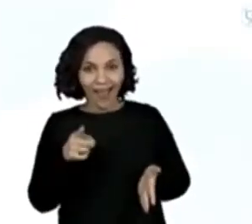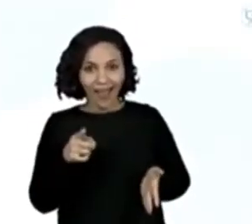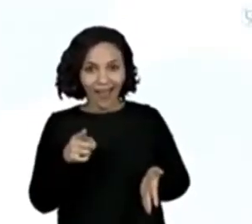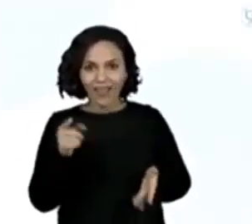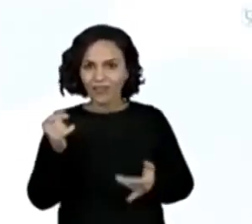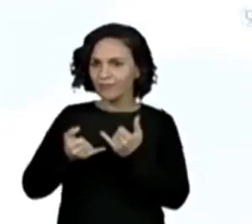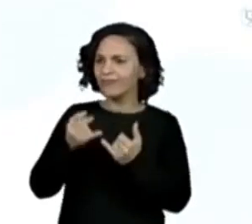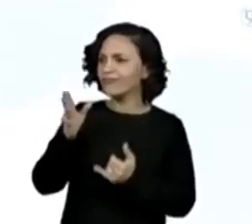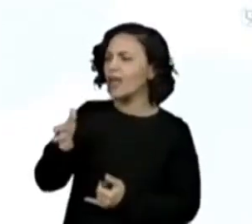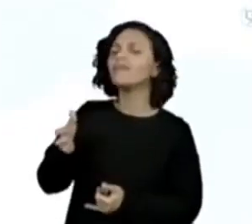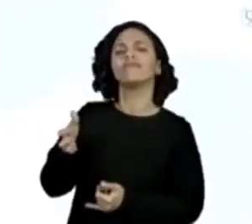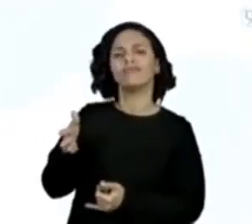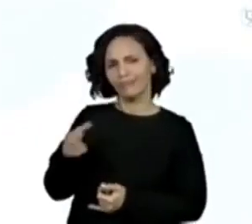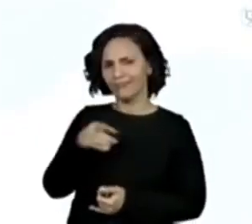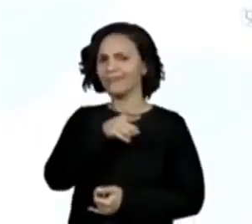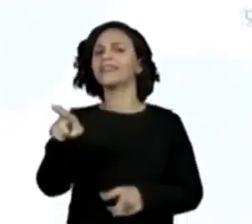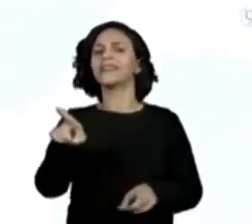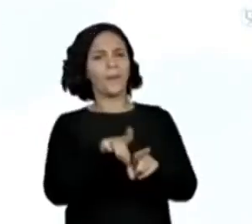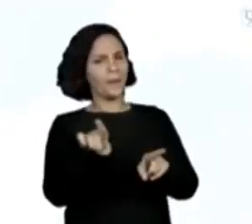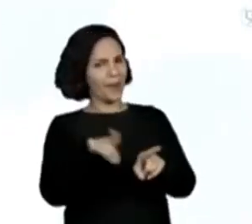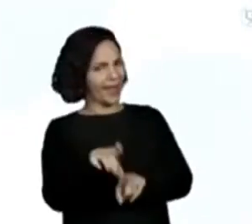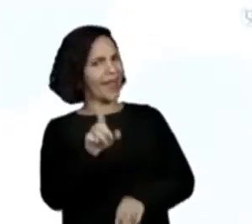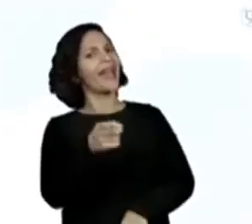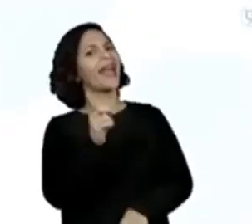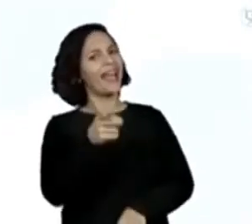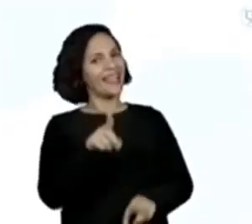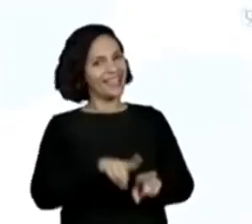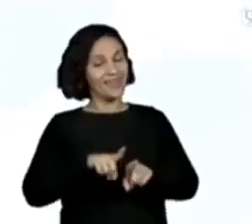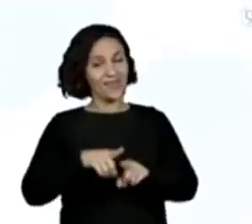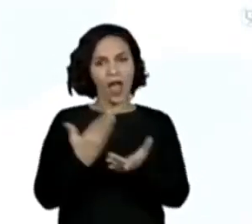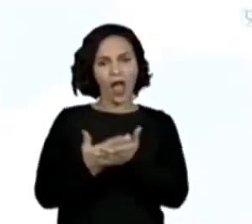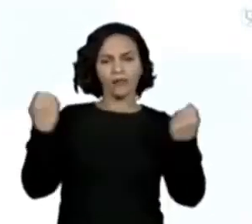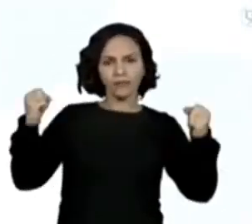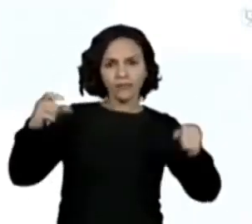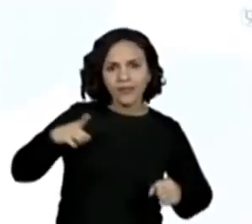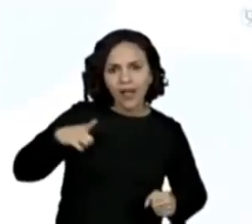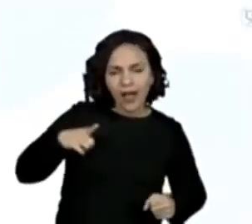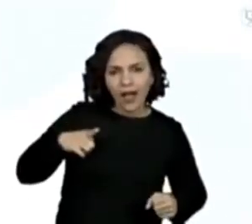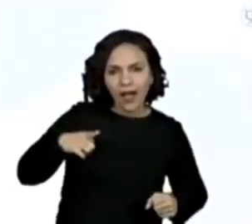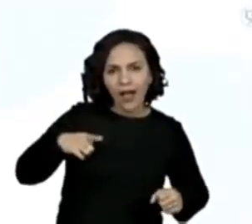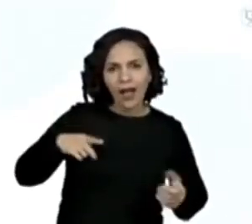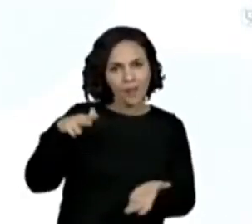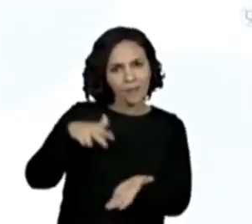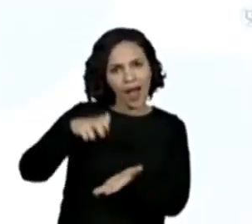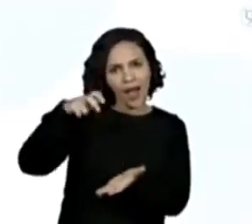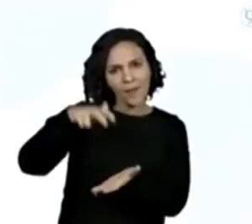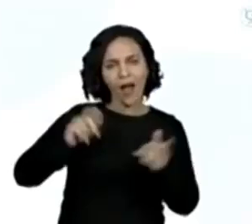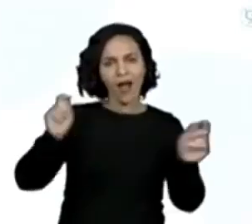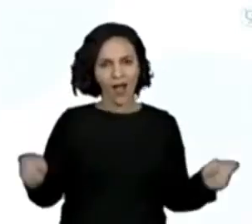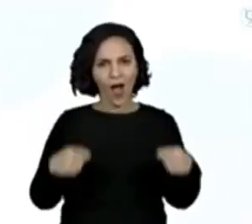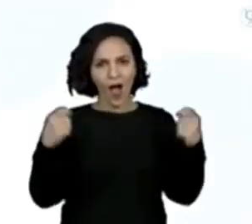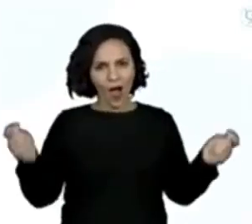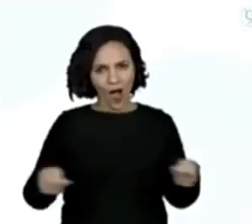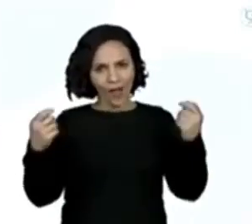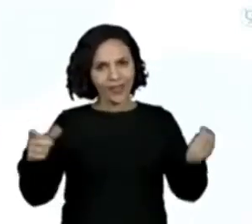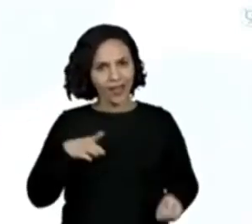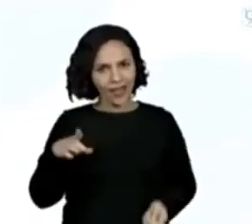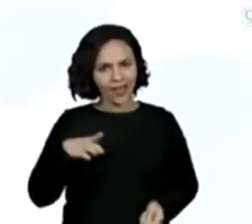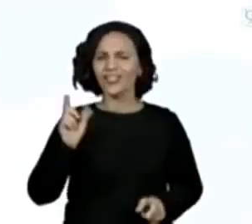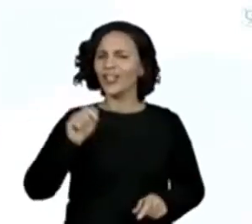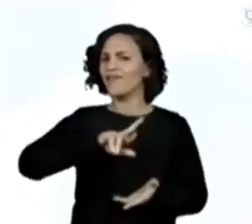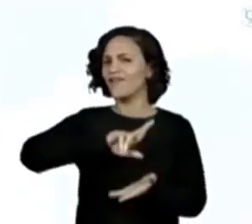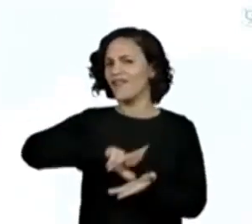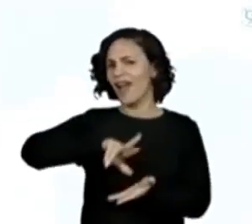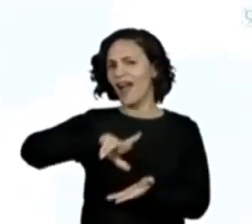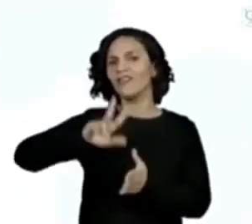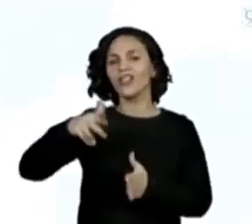professora Fran? Já, e eles também. Já? Nas suas aulas já brincaram? O que que eles fizeram com a corda? Já várias coisas, já